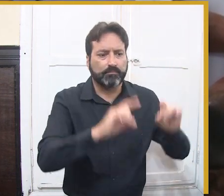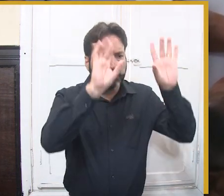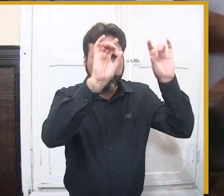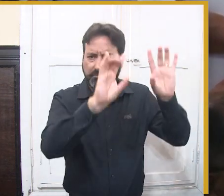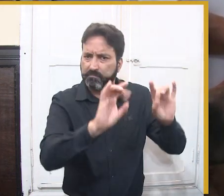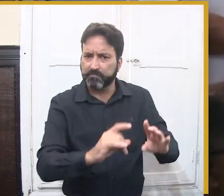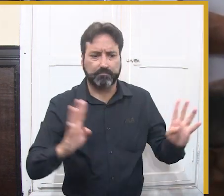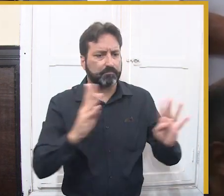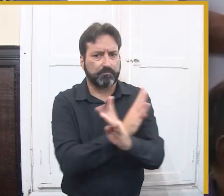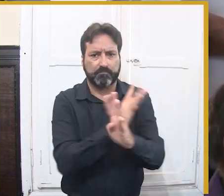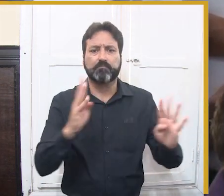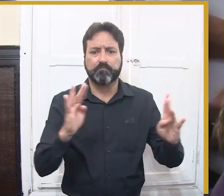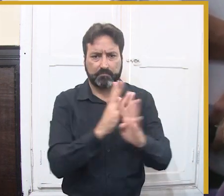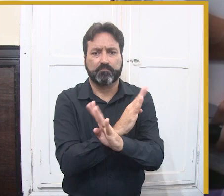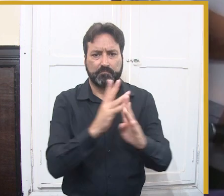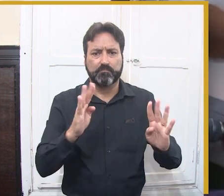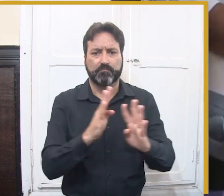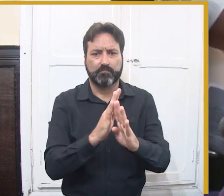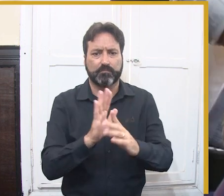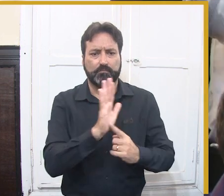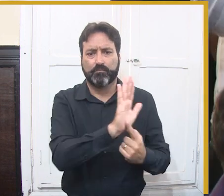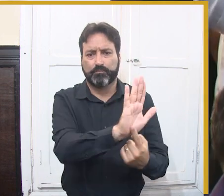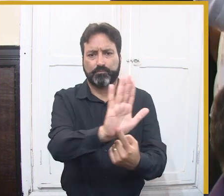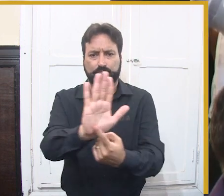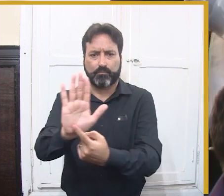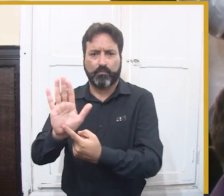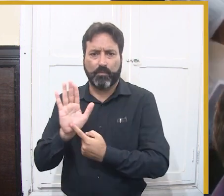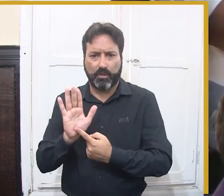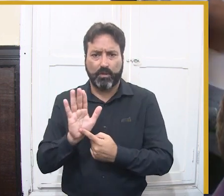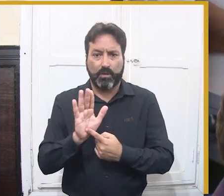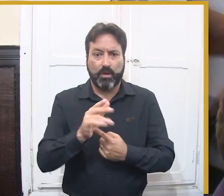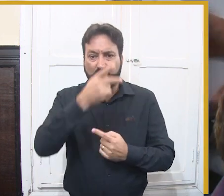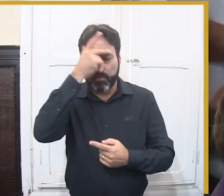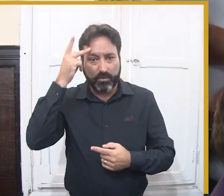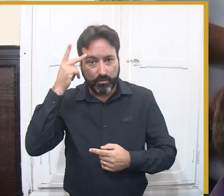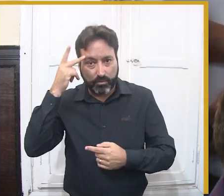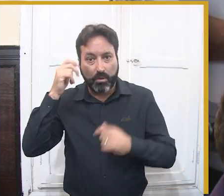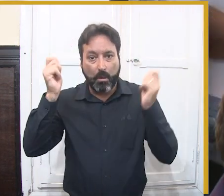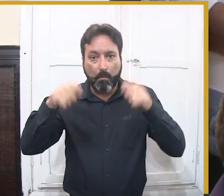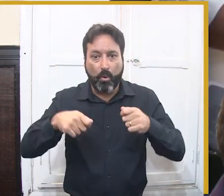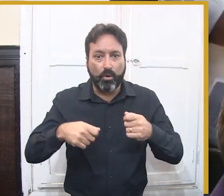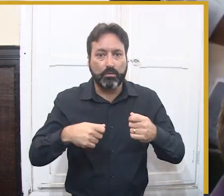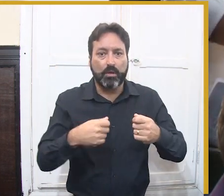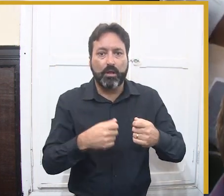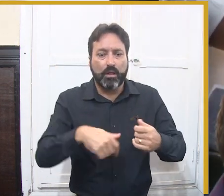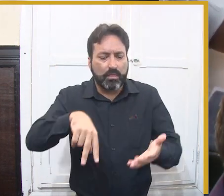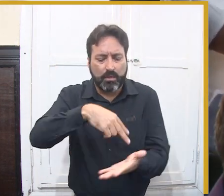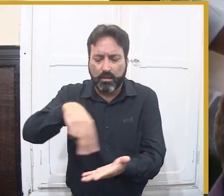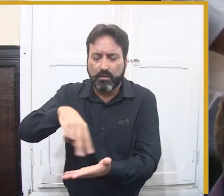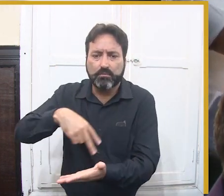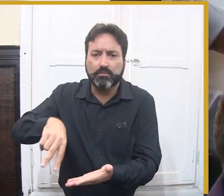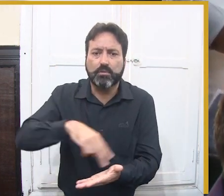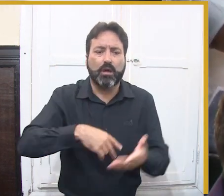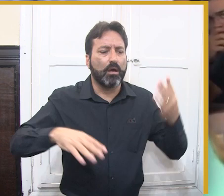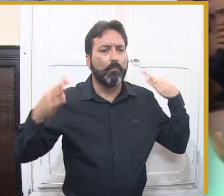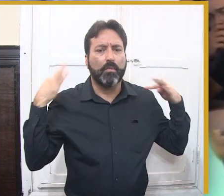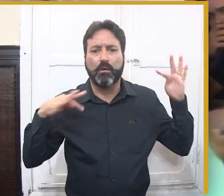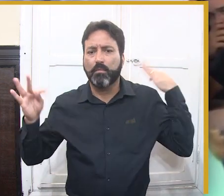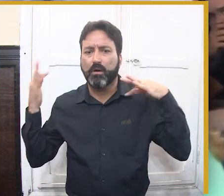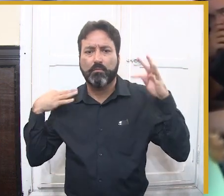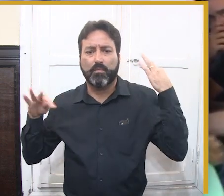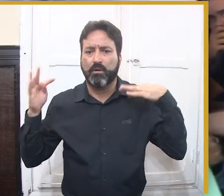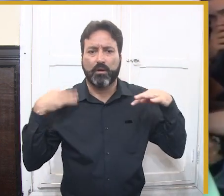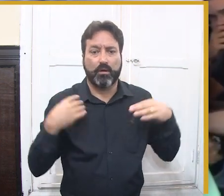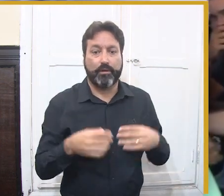Então, além das apresentações debaixo da pirâmide do Parque do Povo que nós permaneceremos tendo, nós teremos um